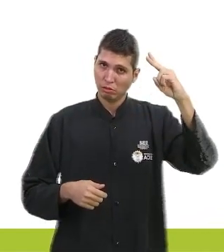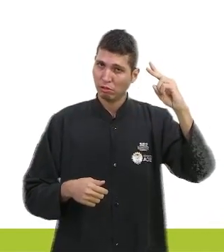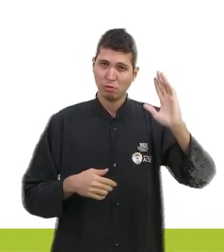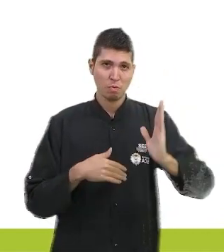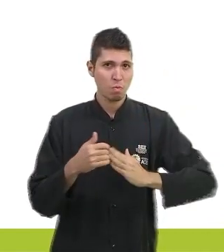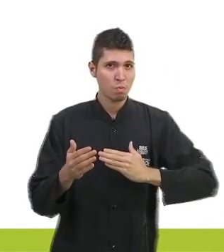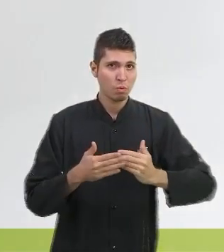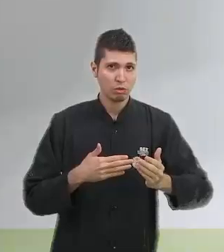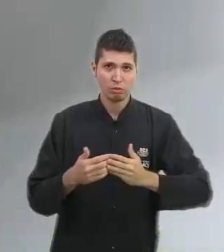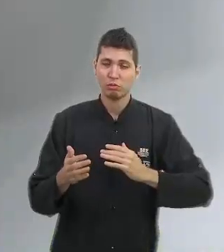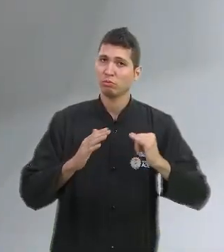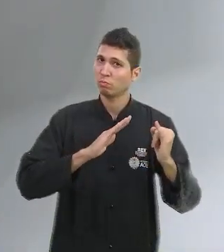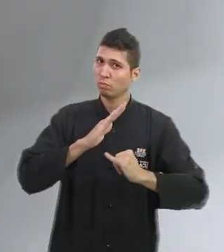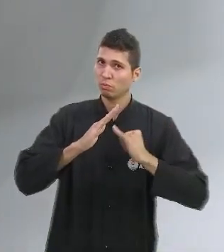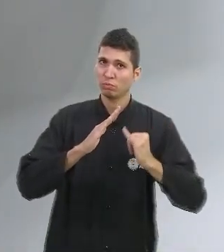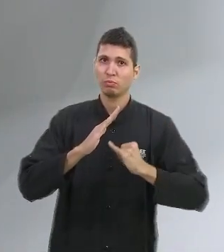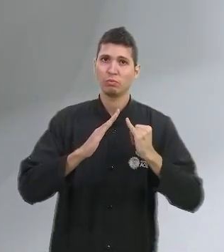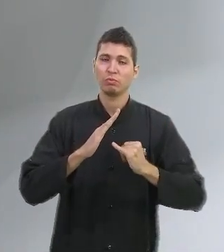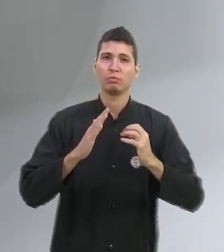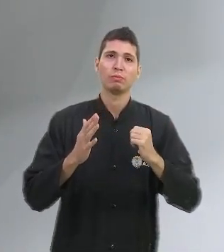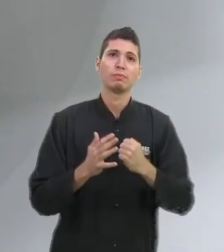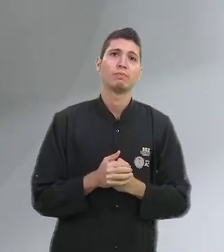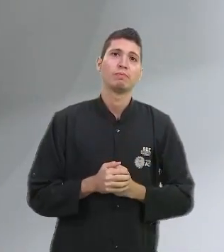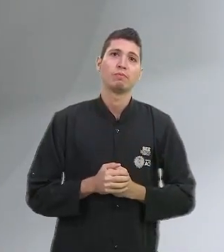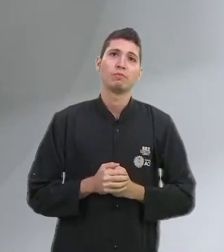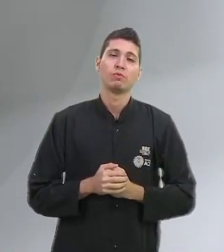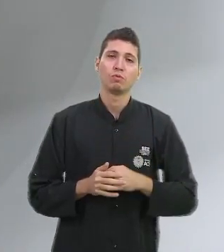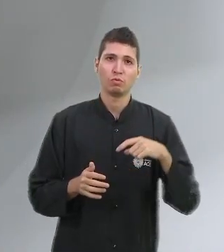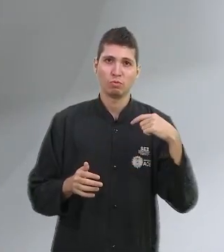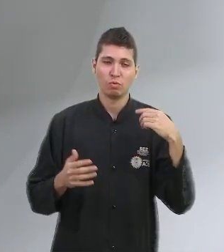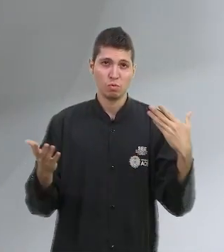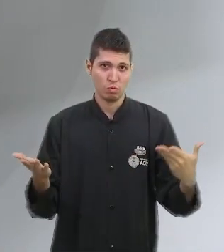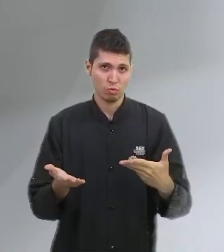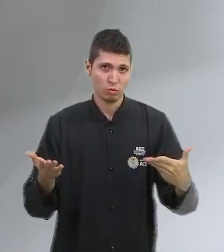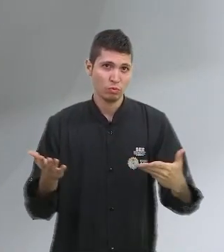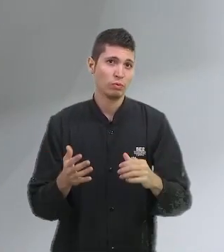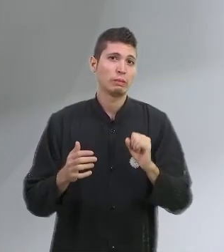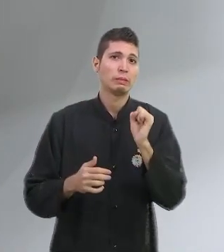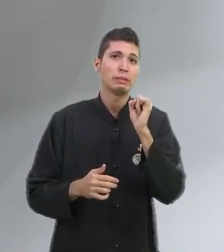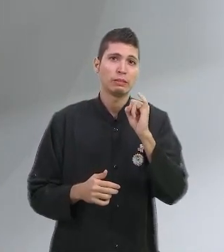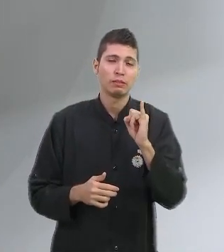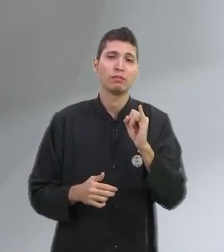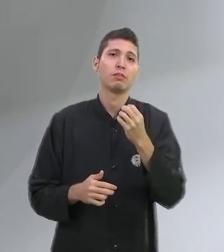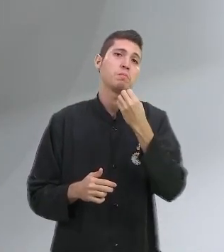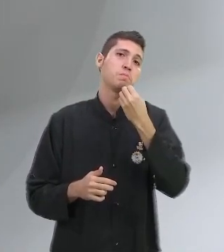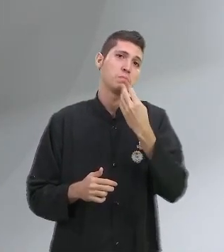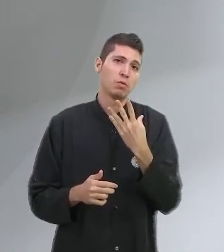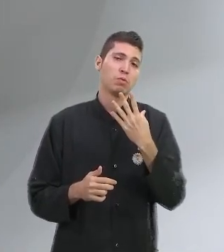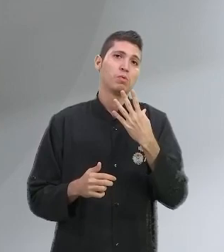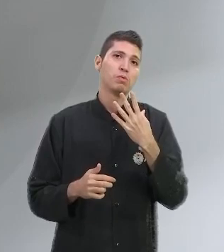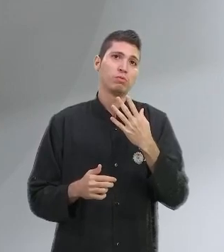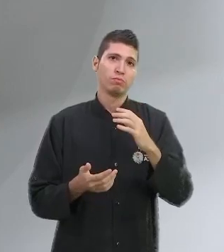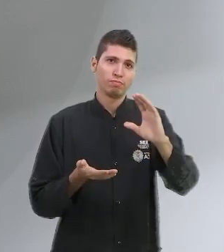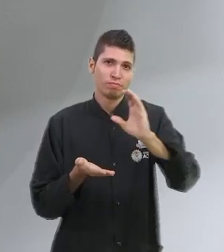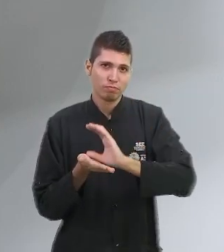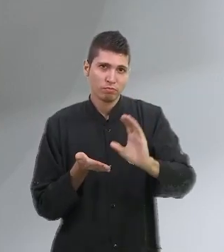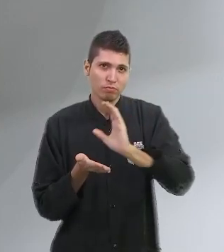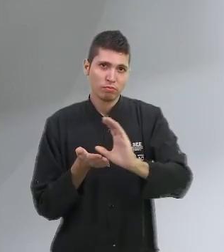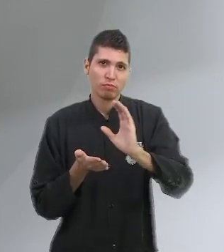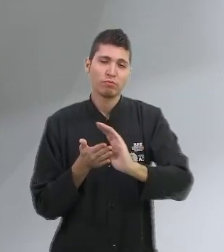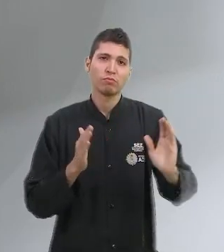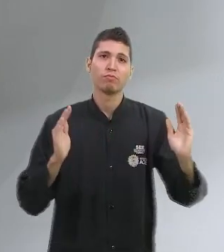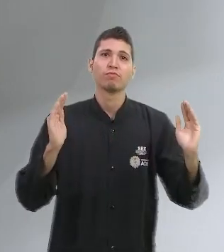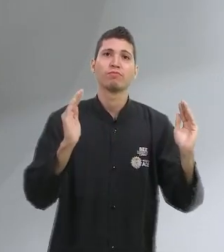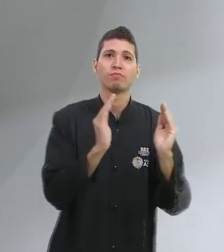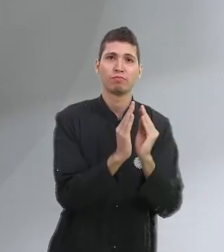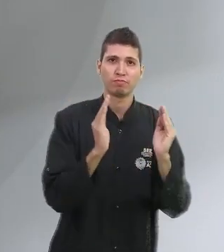instituição. Então, vamos ver na aula de hoje se ainda vale a pena investir ou não na poupança.